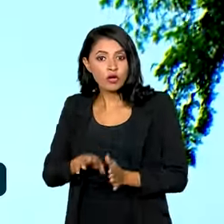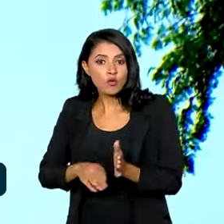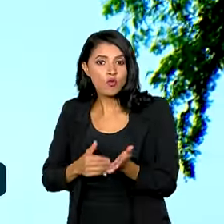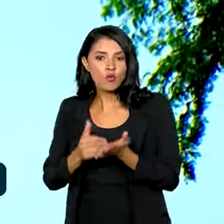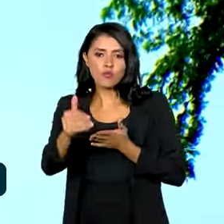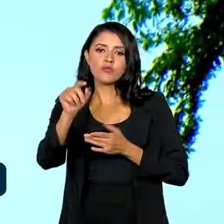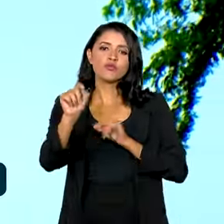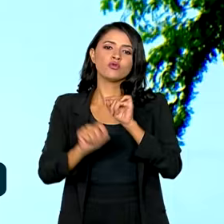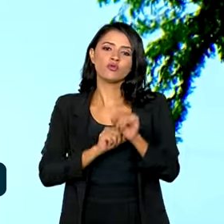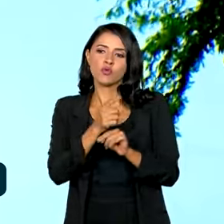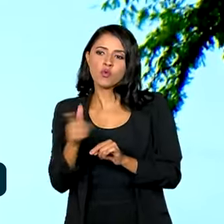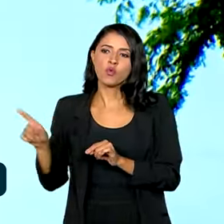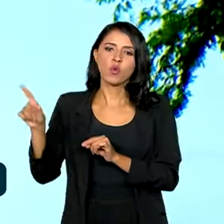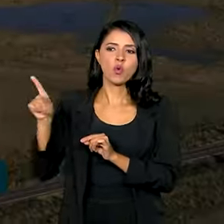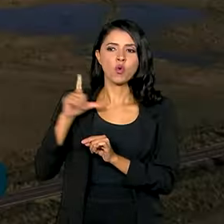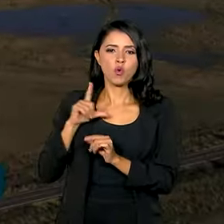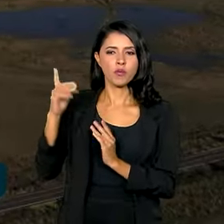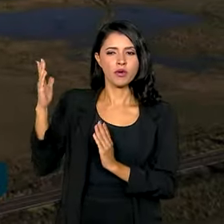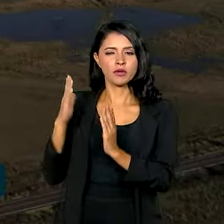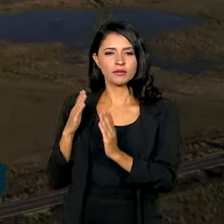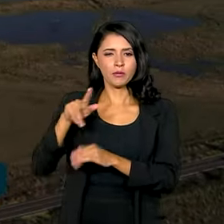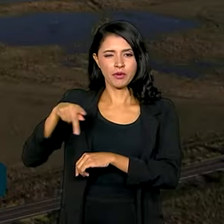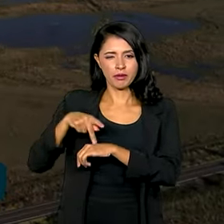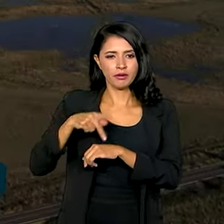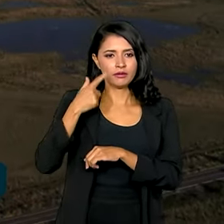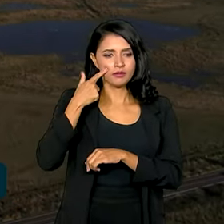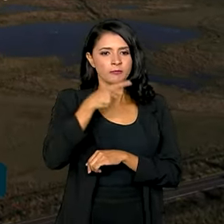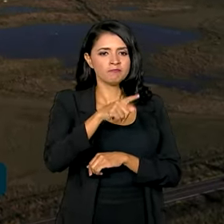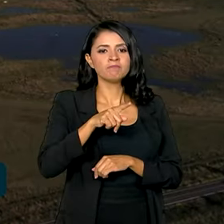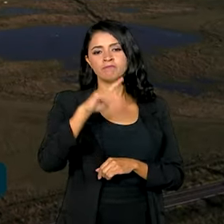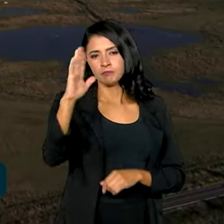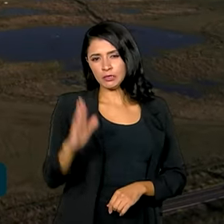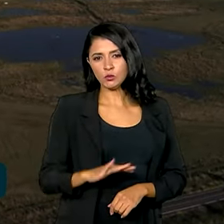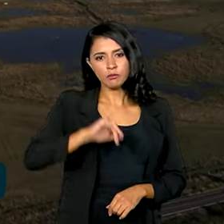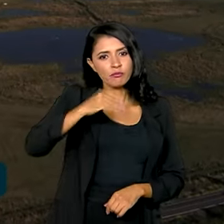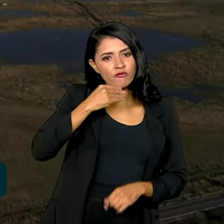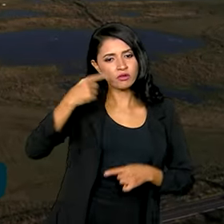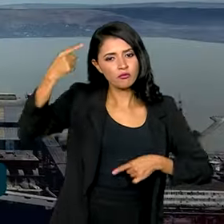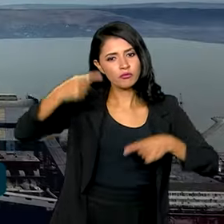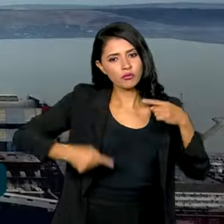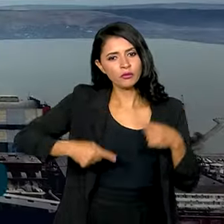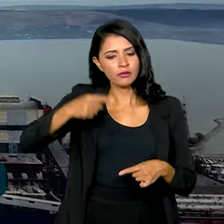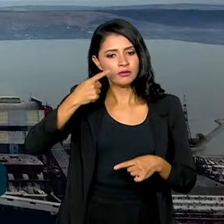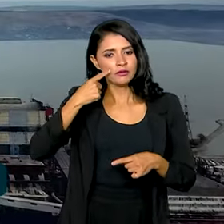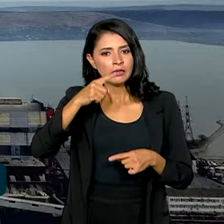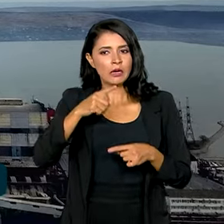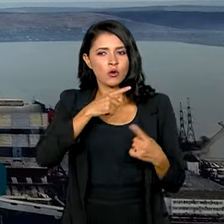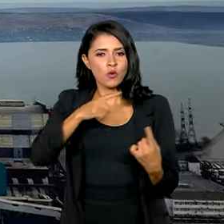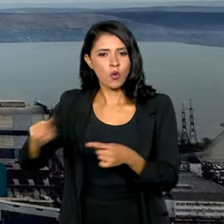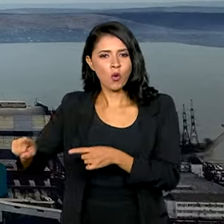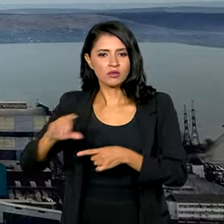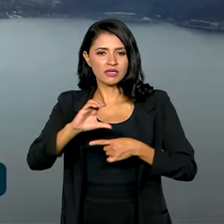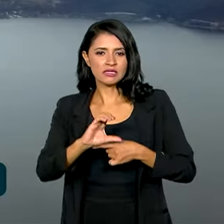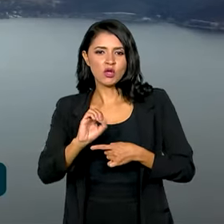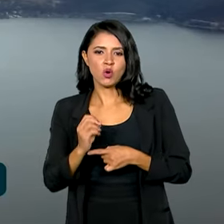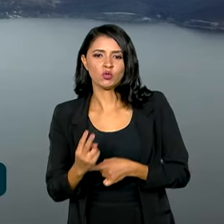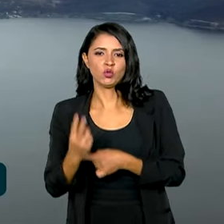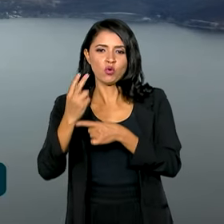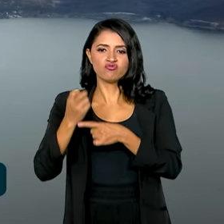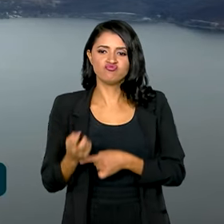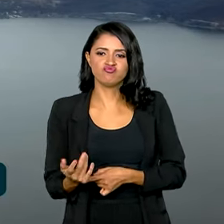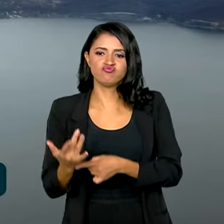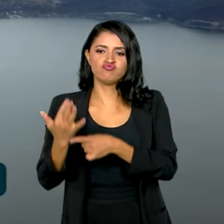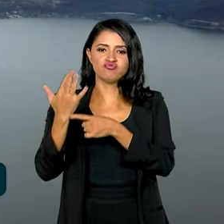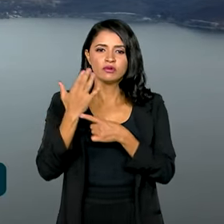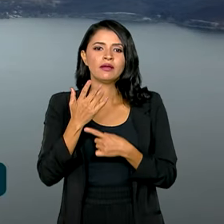em relação a outros países e quer aproveitar a política de combate à emissão de gases de efeito estufa